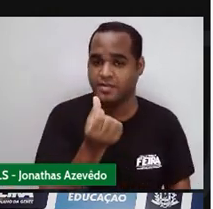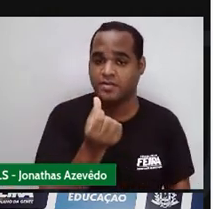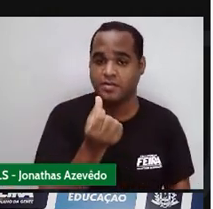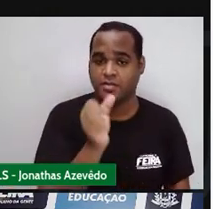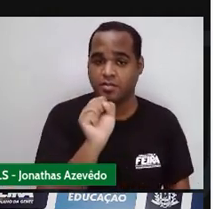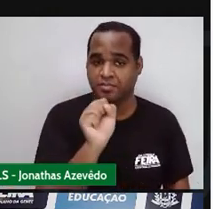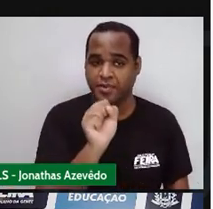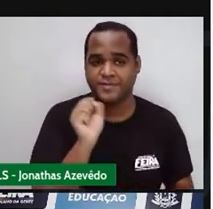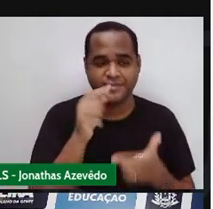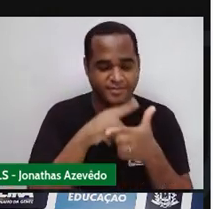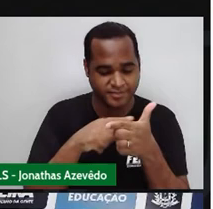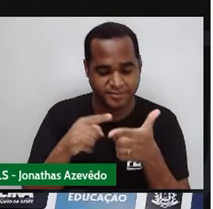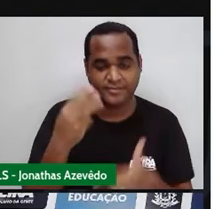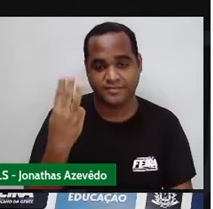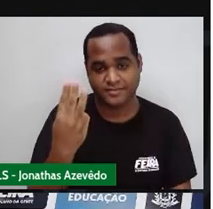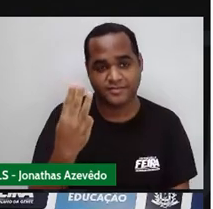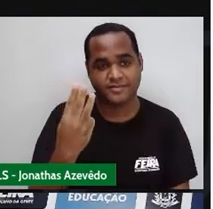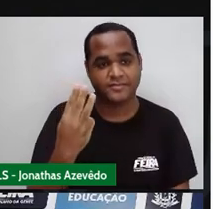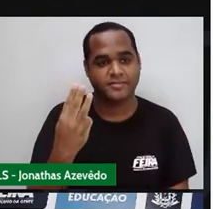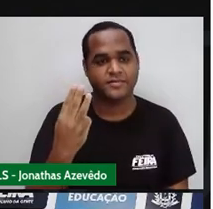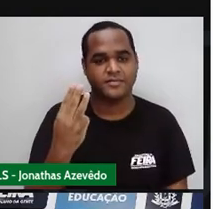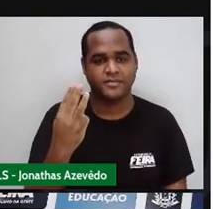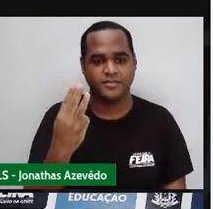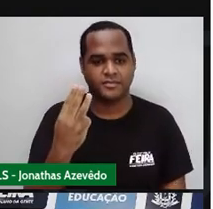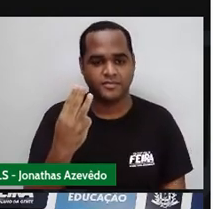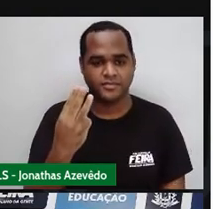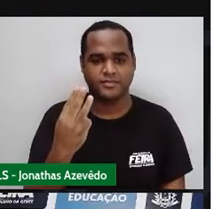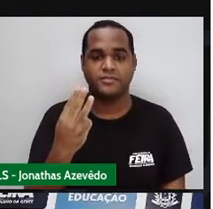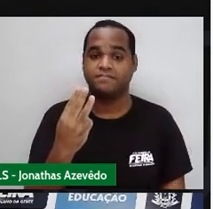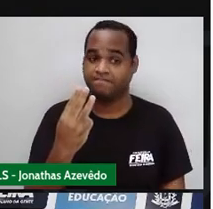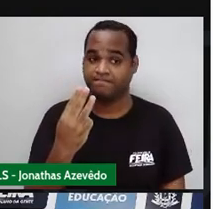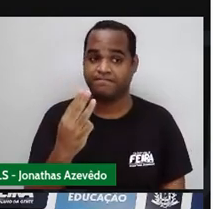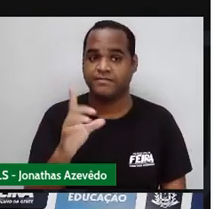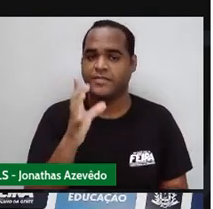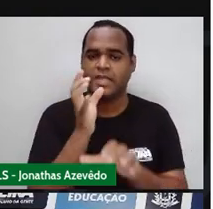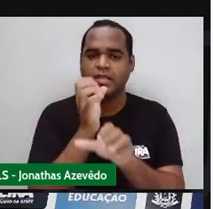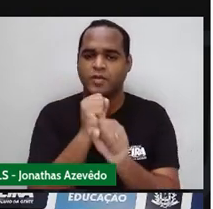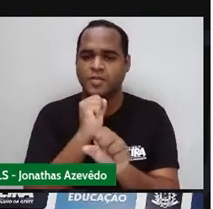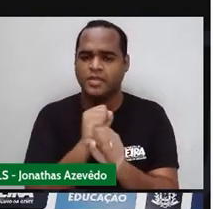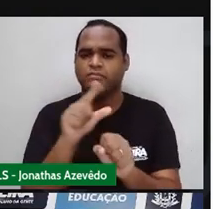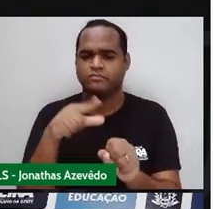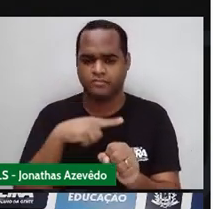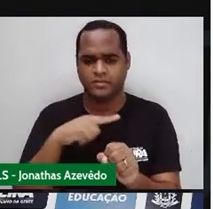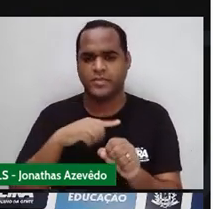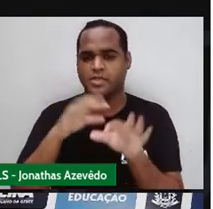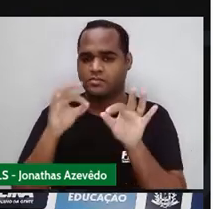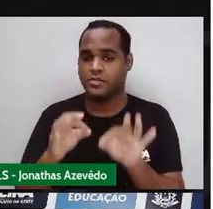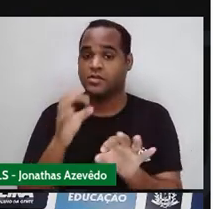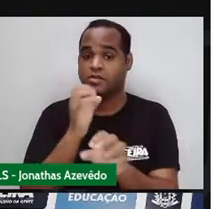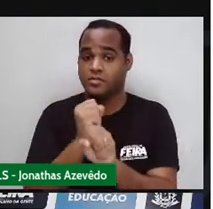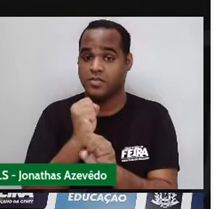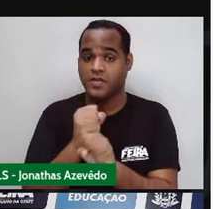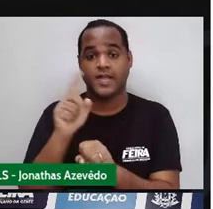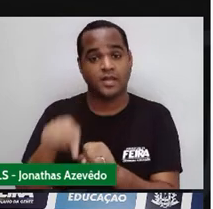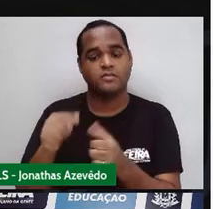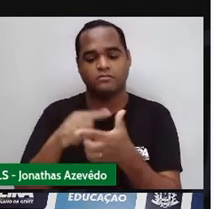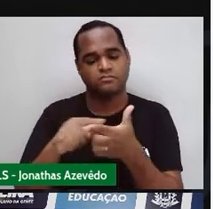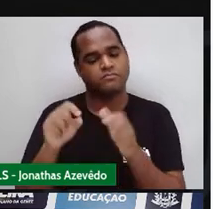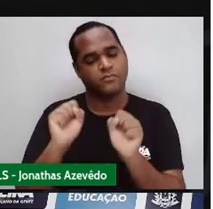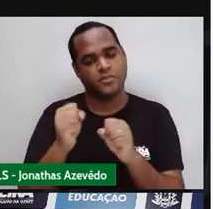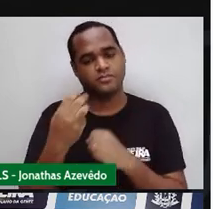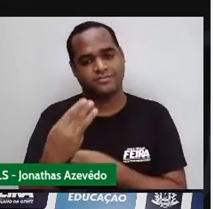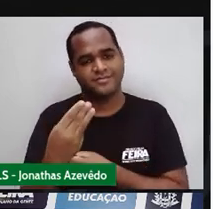um número divisível por 3 A soma Sempre será um número divisível por 3 Então